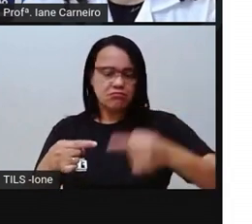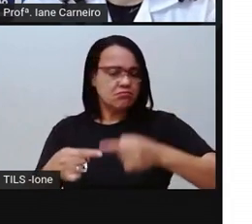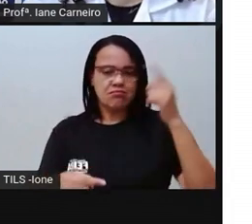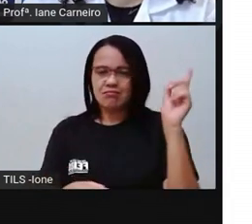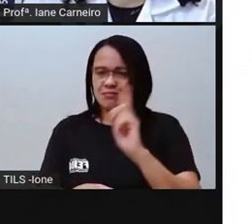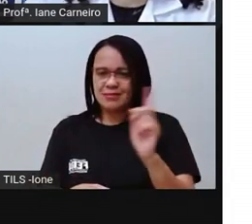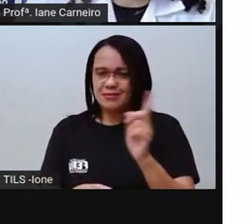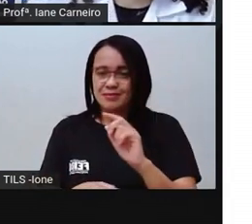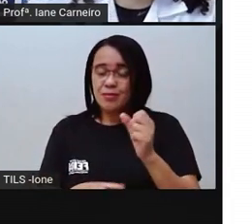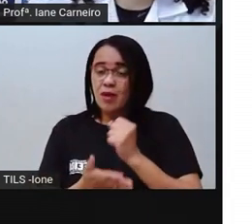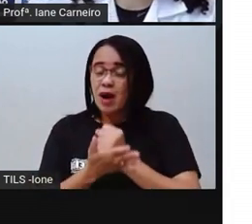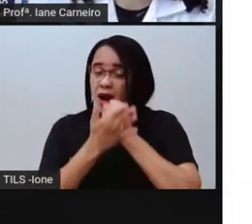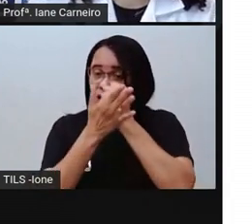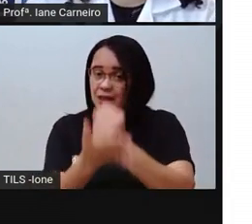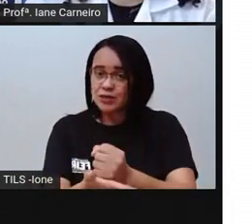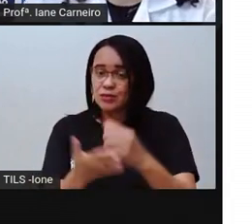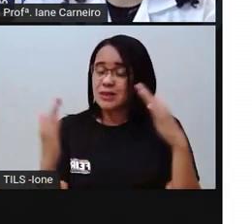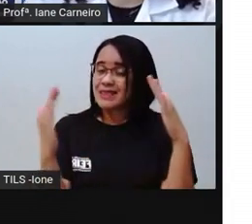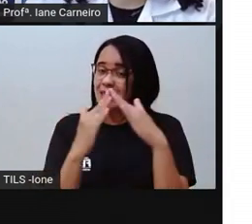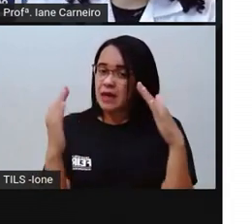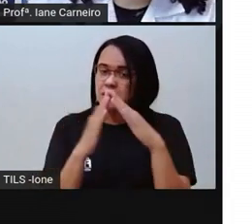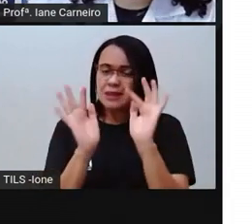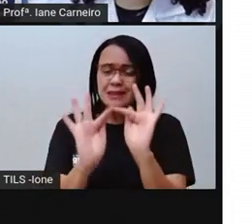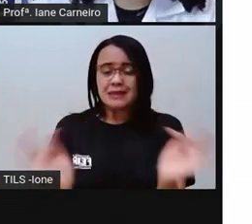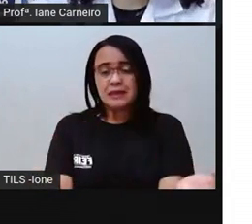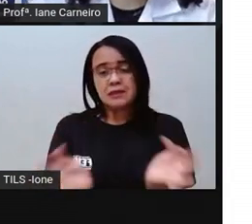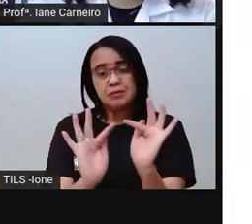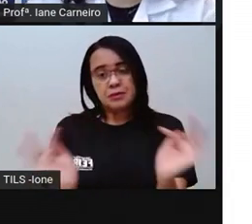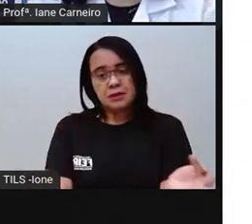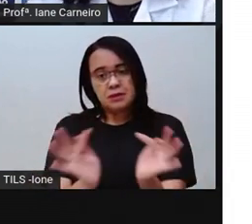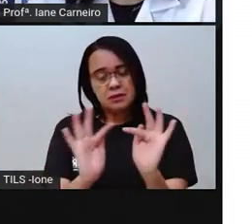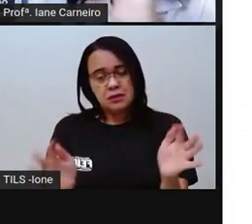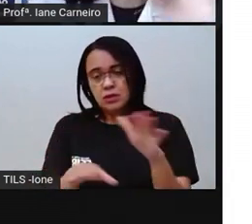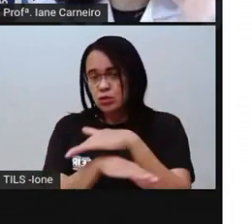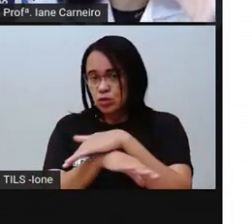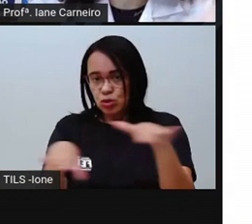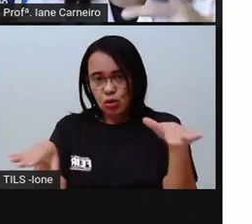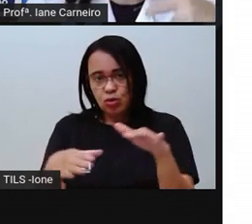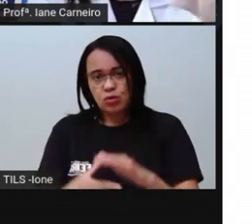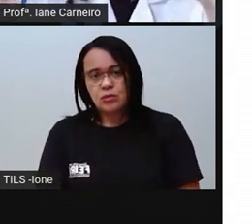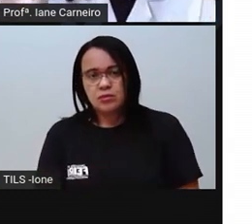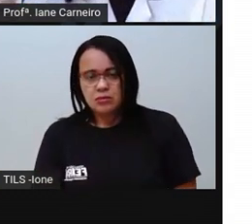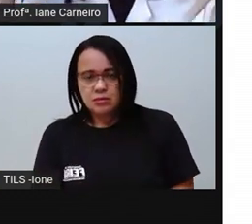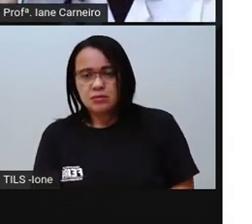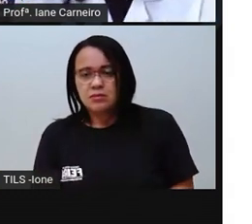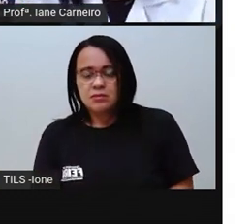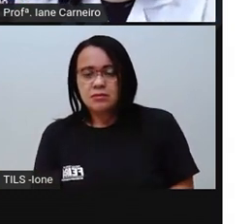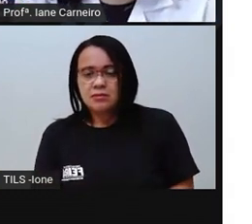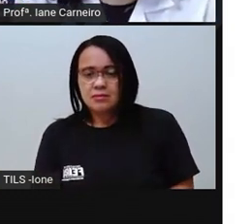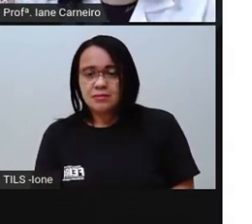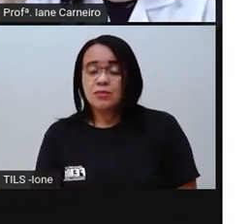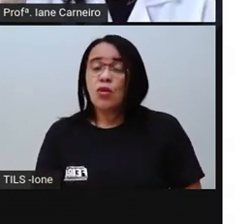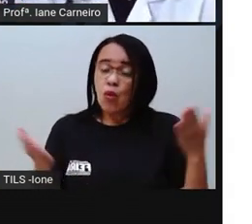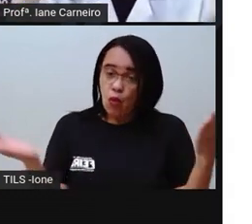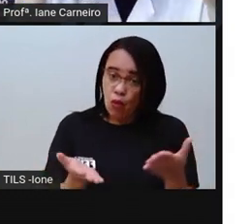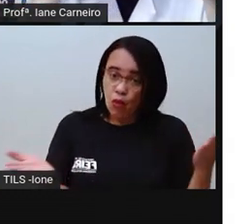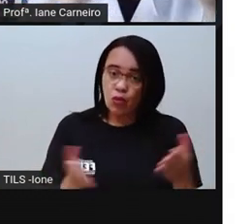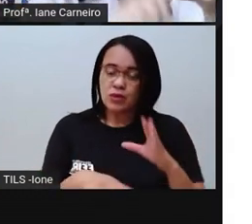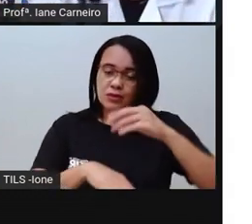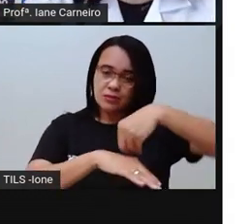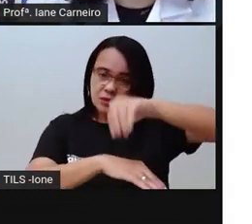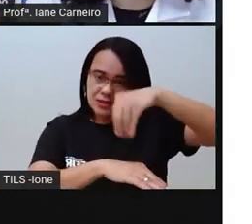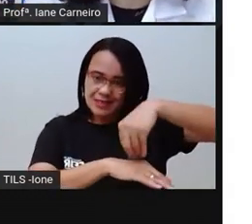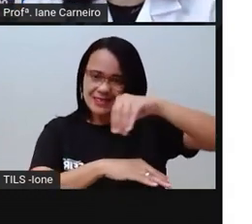E, ó, como a pró já falou no outro slide, né? As tarefas que a gente pode ajudar, que vocês já estão cansados de saber, e hoje a pró deu outras dicas, que foi,